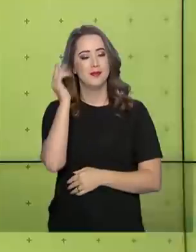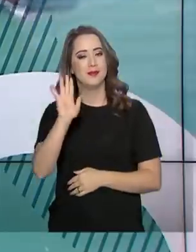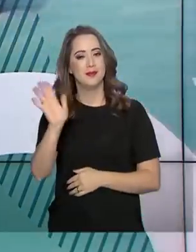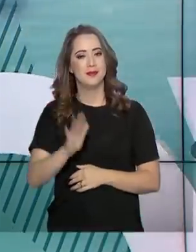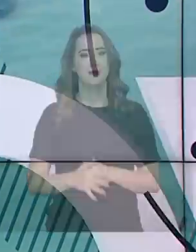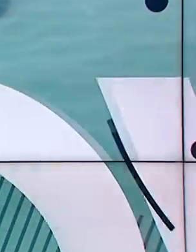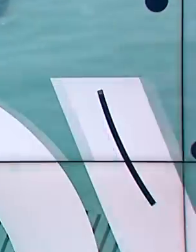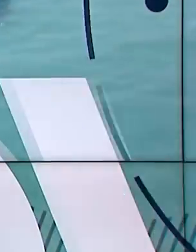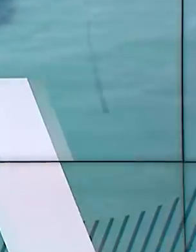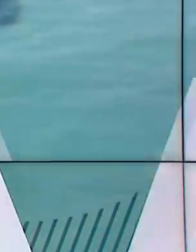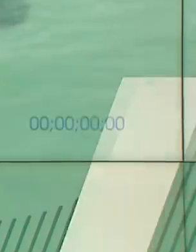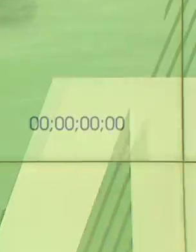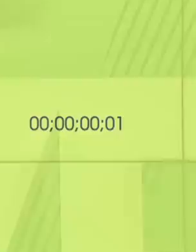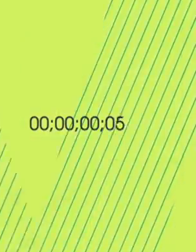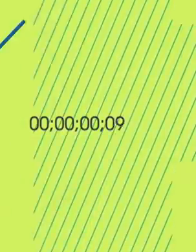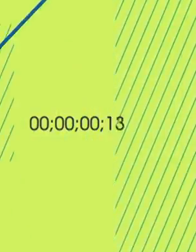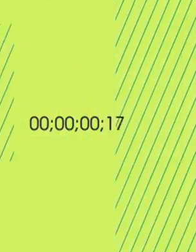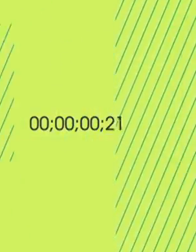e até amanhã.